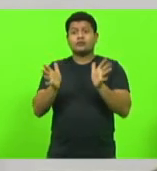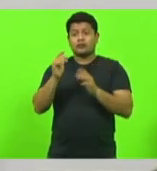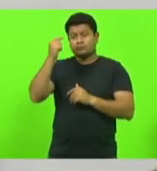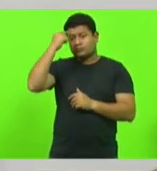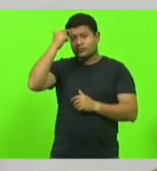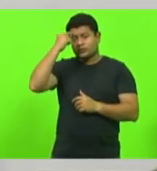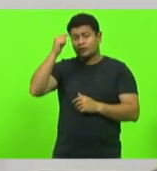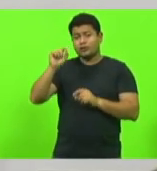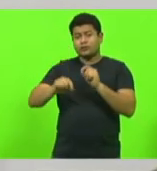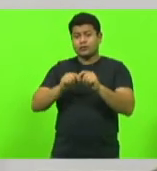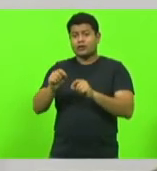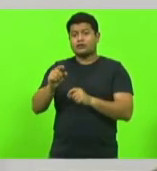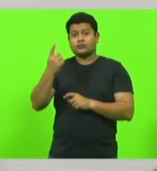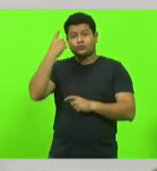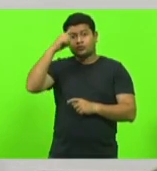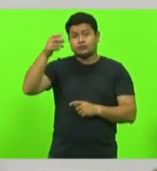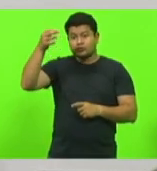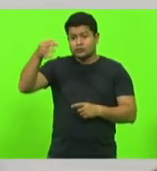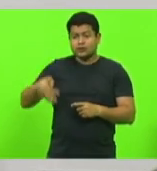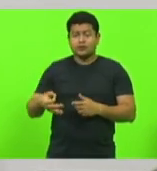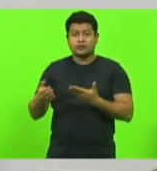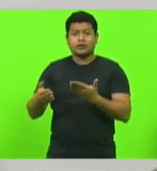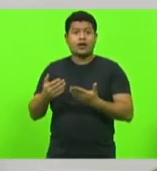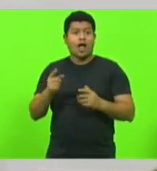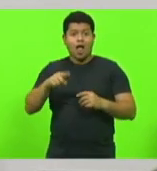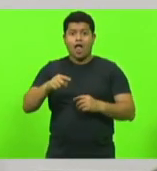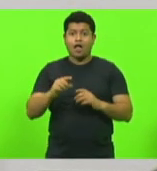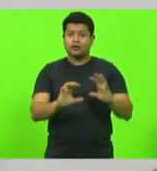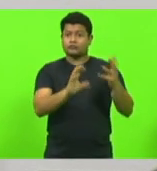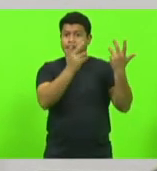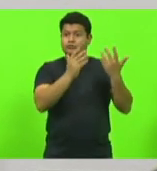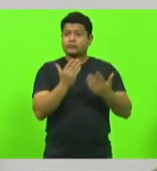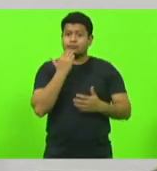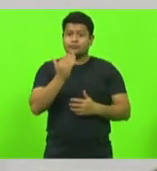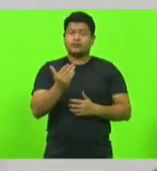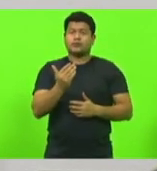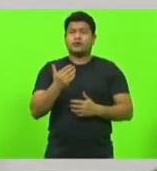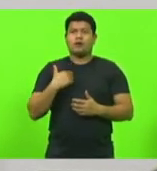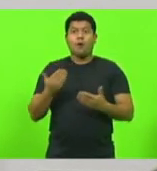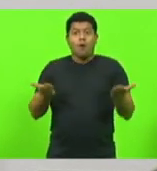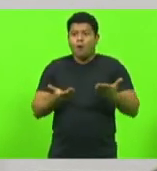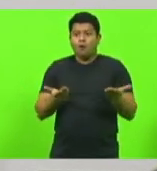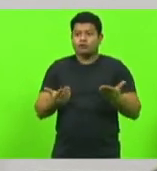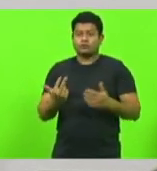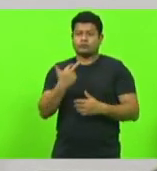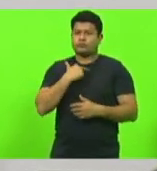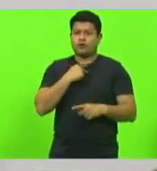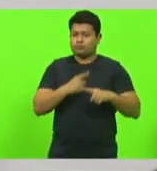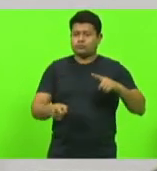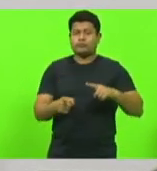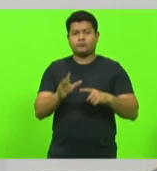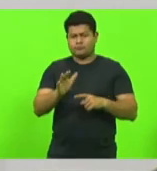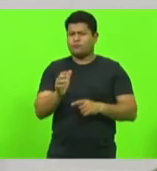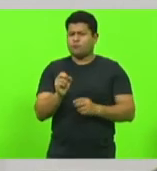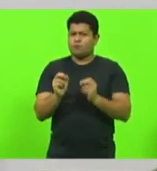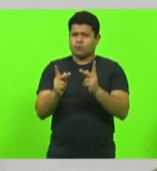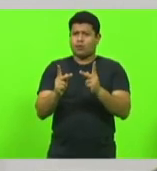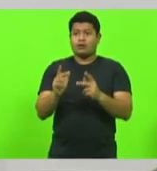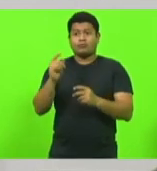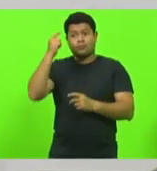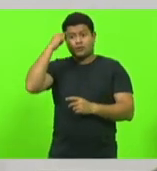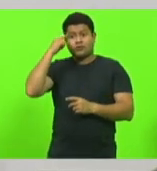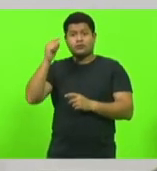data, que é o que o setor pede. Não pode hoje, beleza, mas quem sabe a gente programar para novembro,